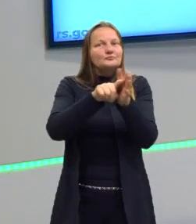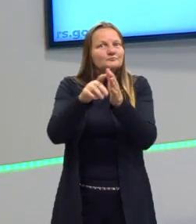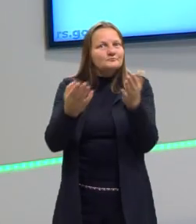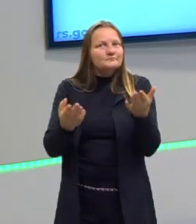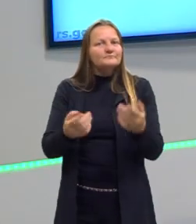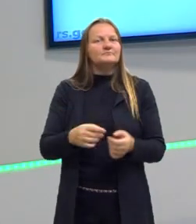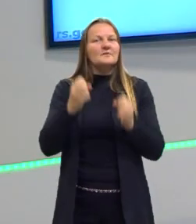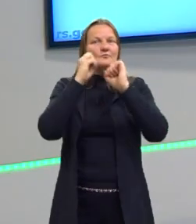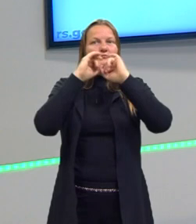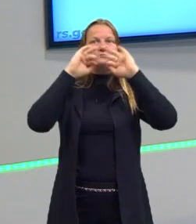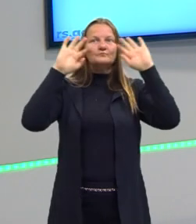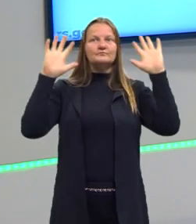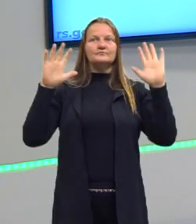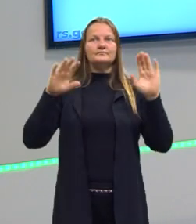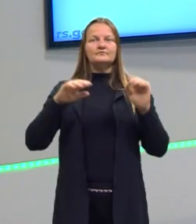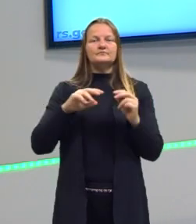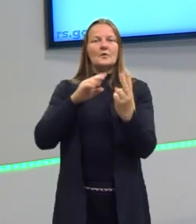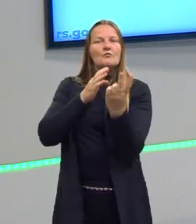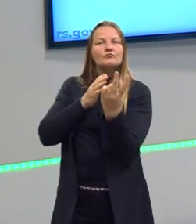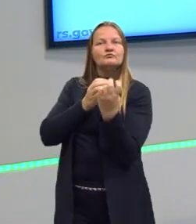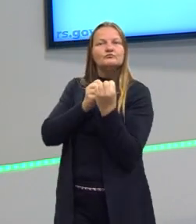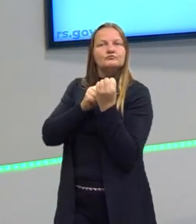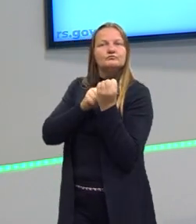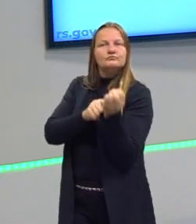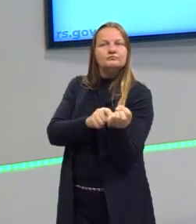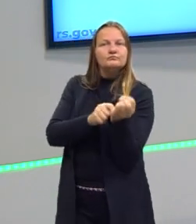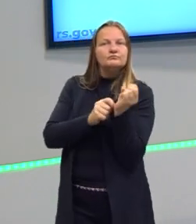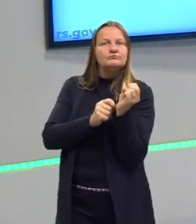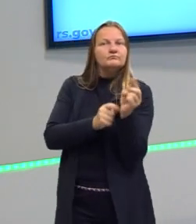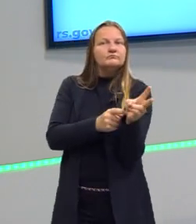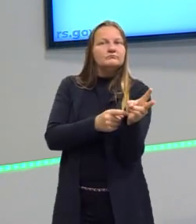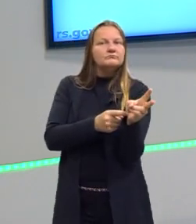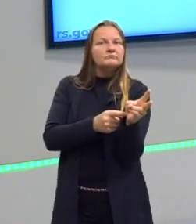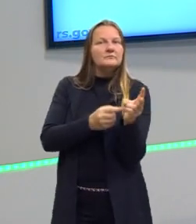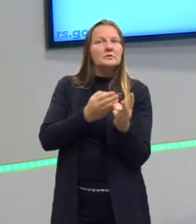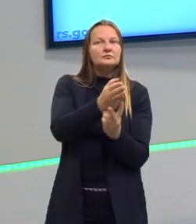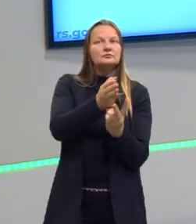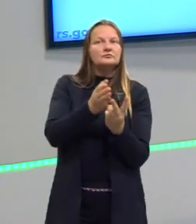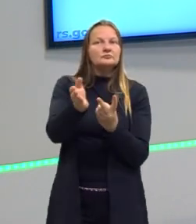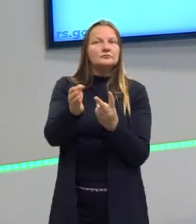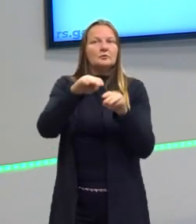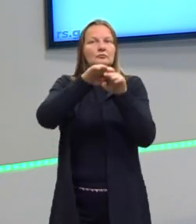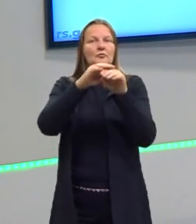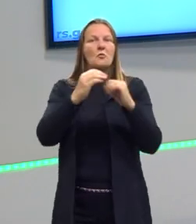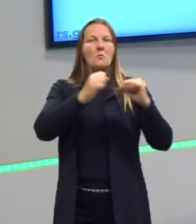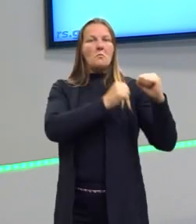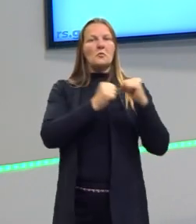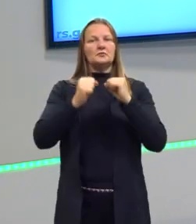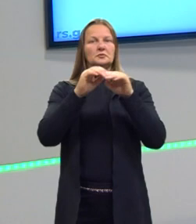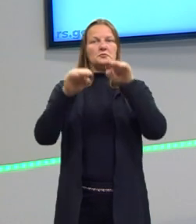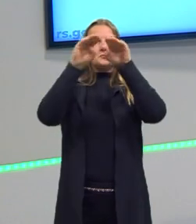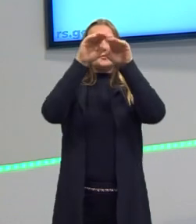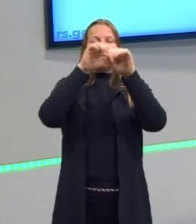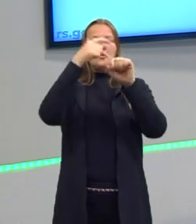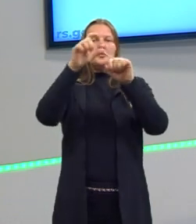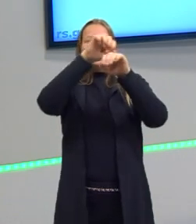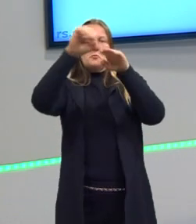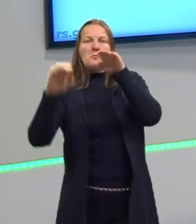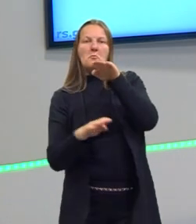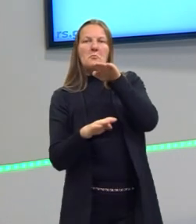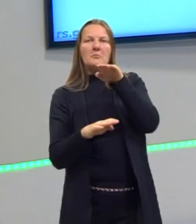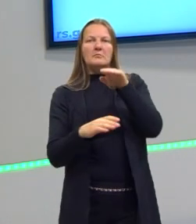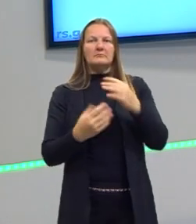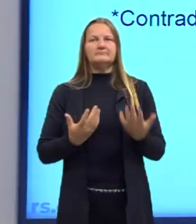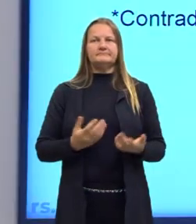Para nós entendermos esse paradoxo da desigualdade e de todo um arcabouço teórico que desmontaria essa desigualdade.